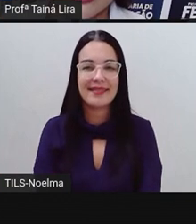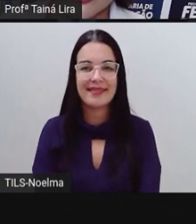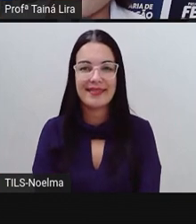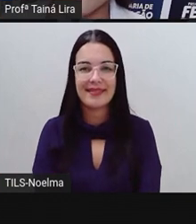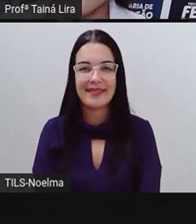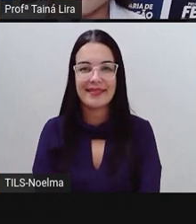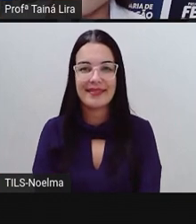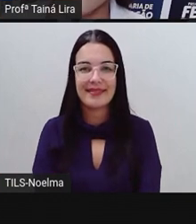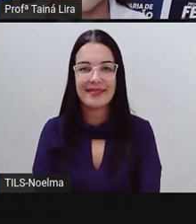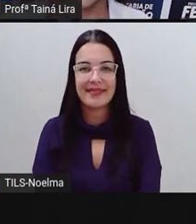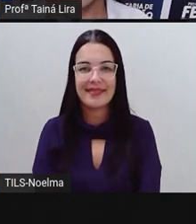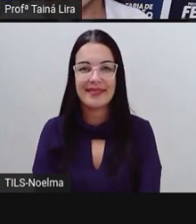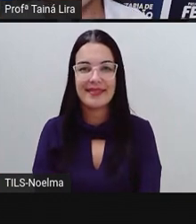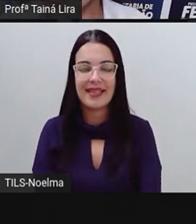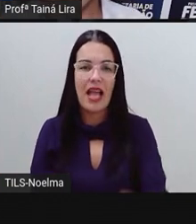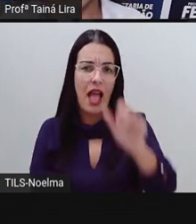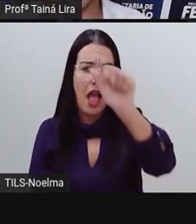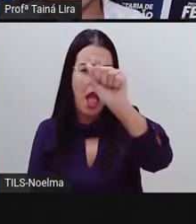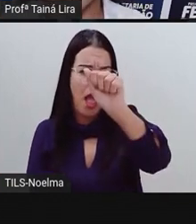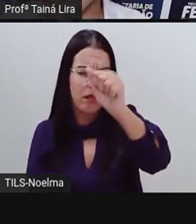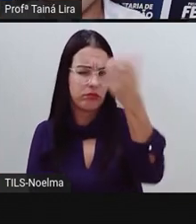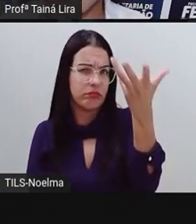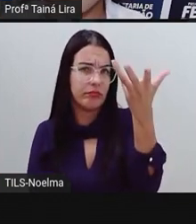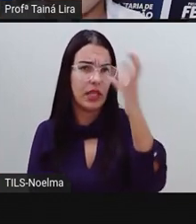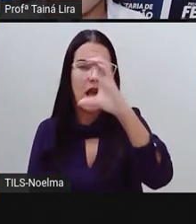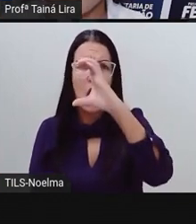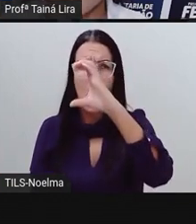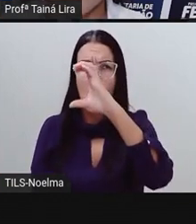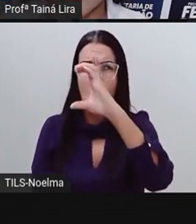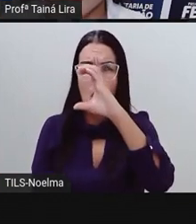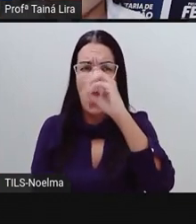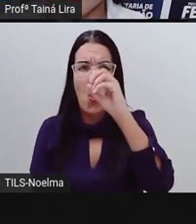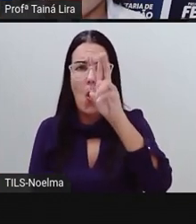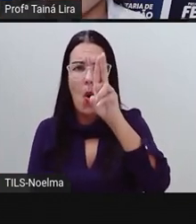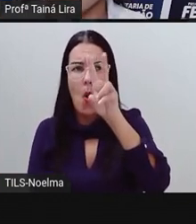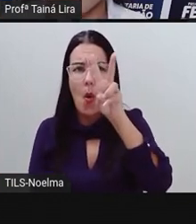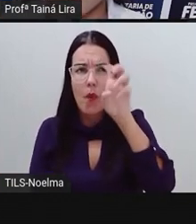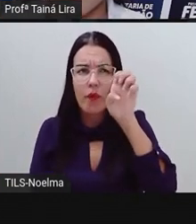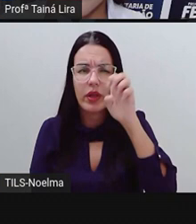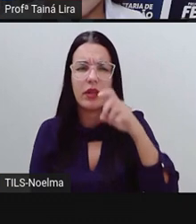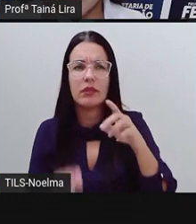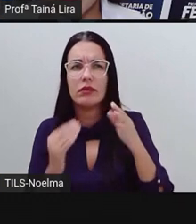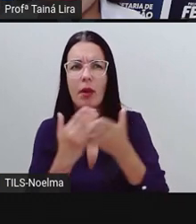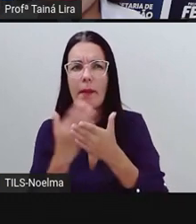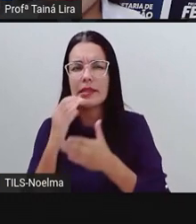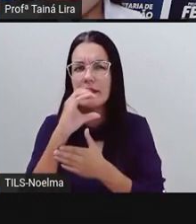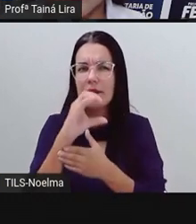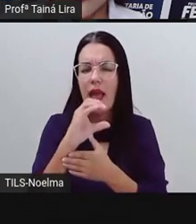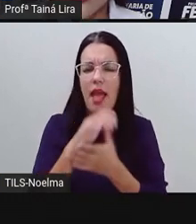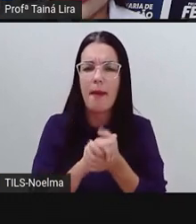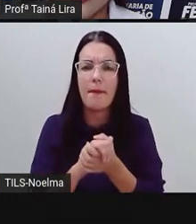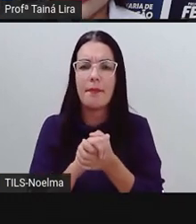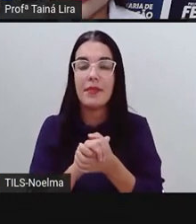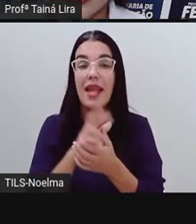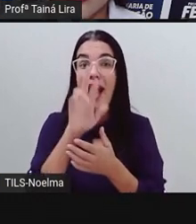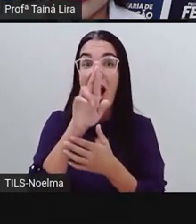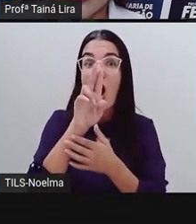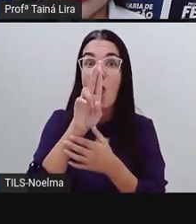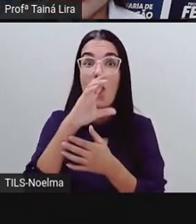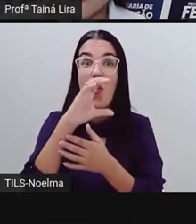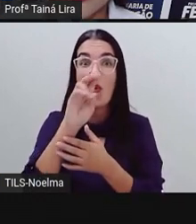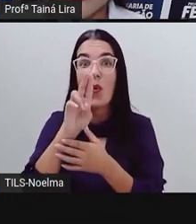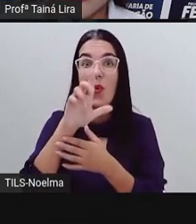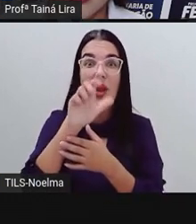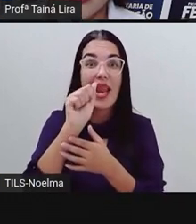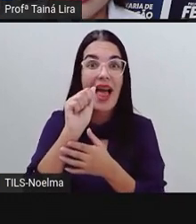aqui com A de avião, a couve, que começa aí com C de casa, a rúcula, ó,